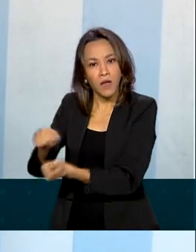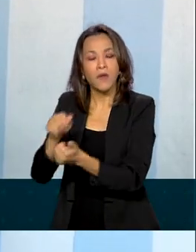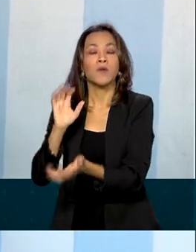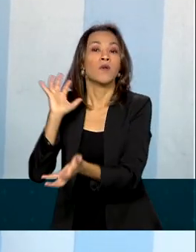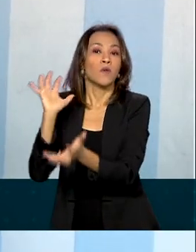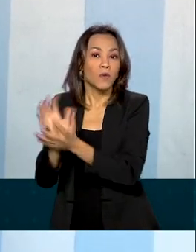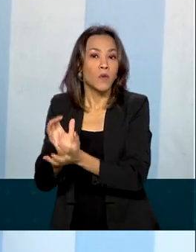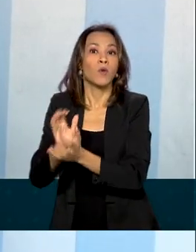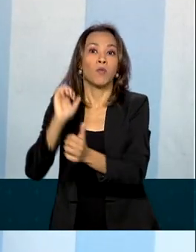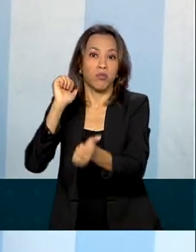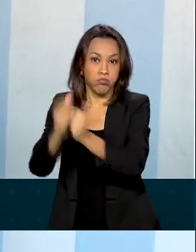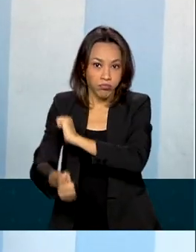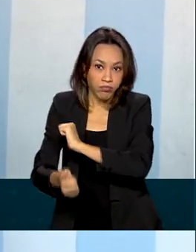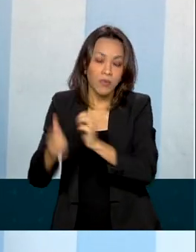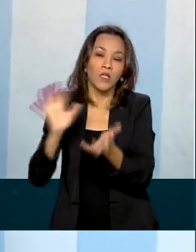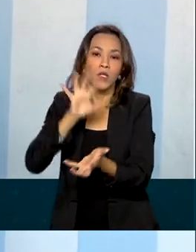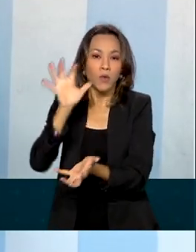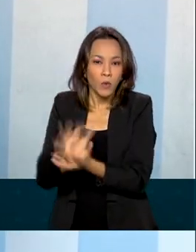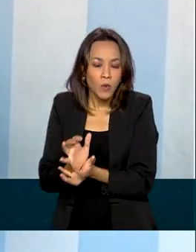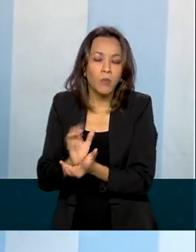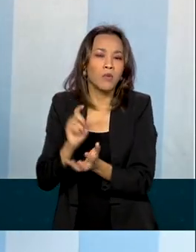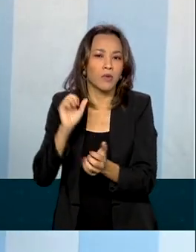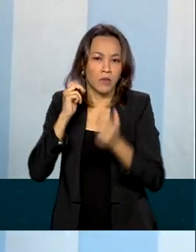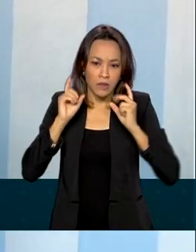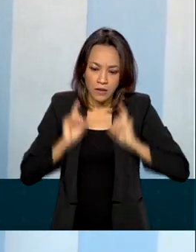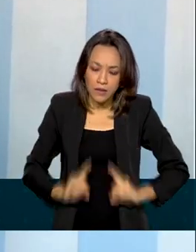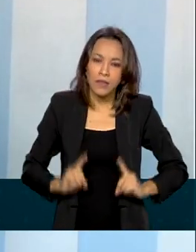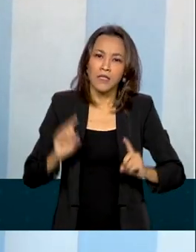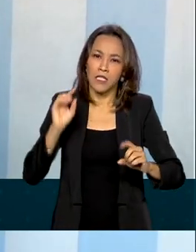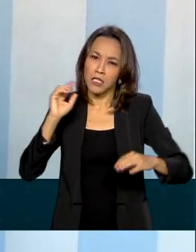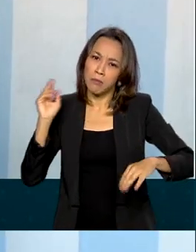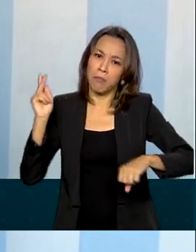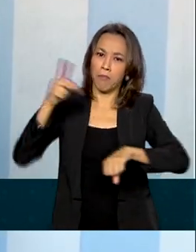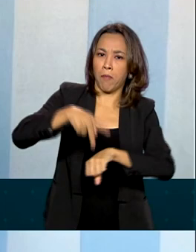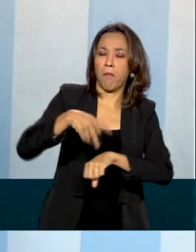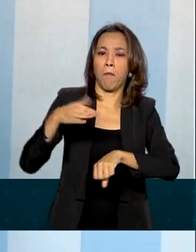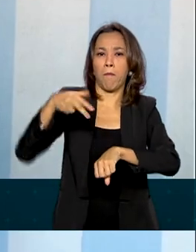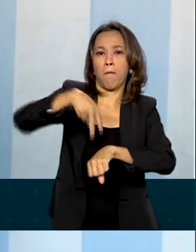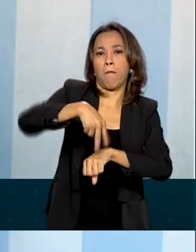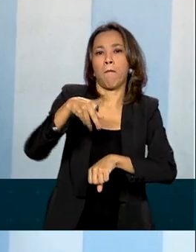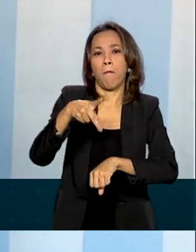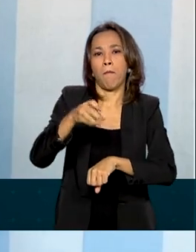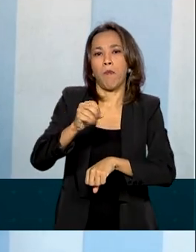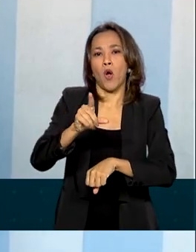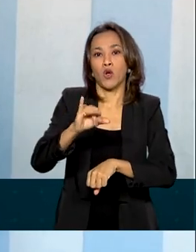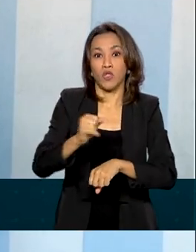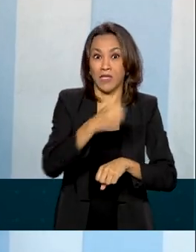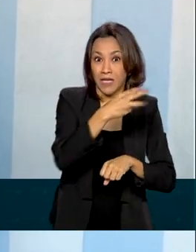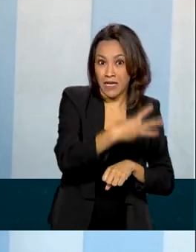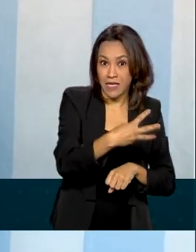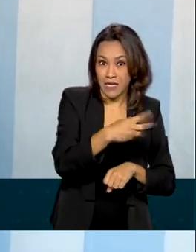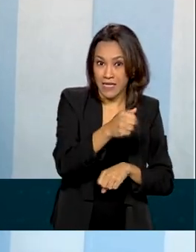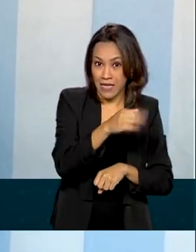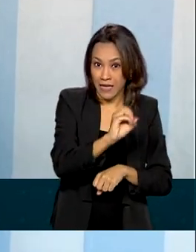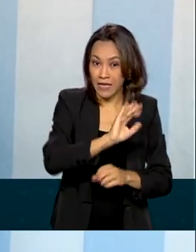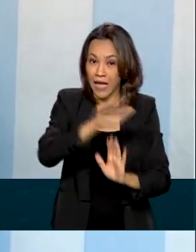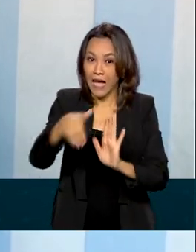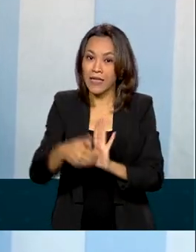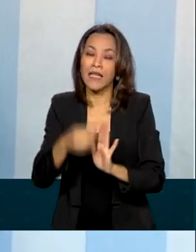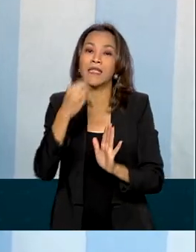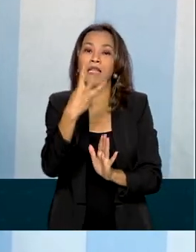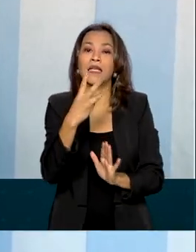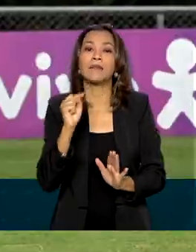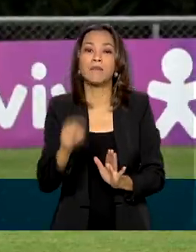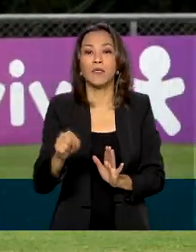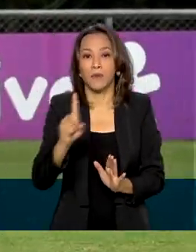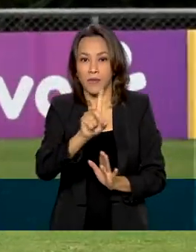paralímpica e a categoria pódio. Com valores mensais que variam de R$ 370 a R$.100.